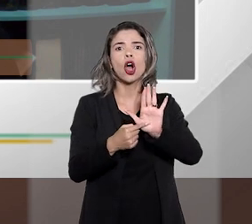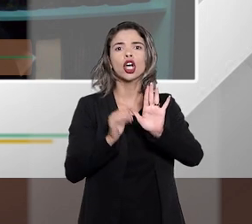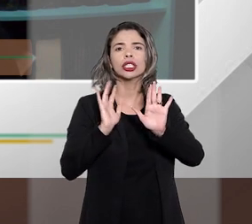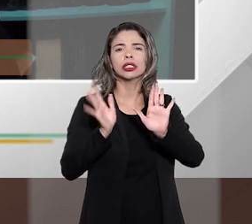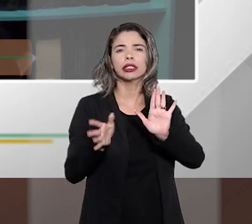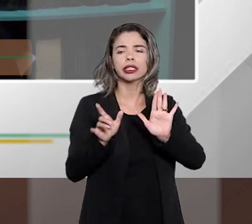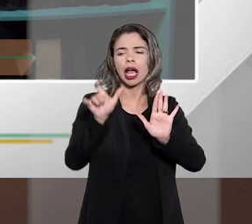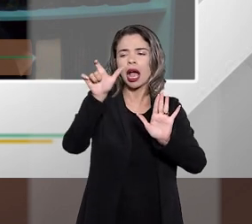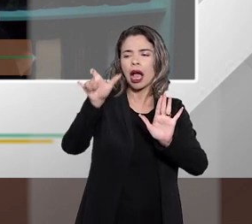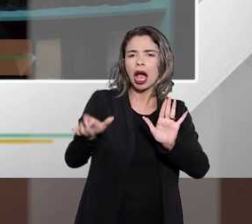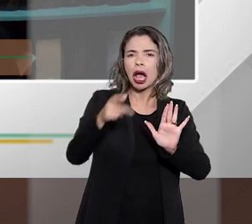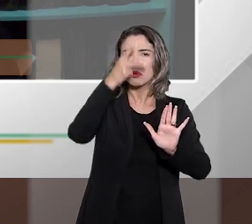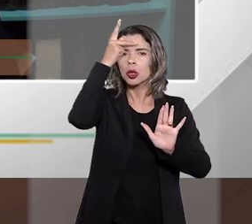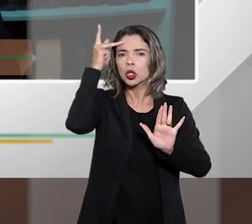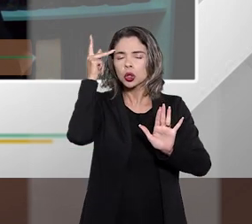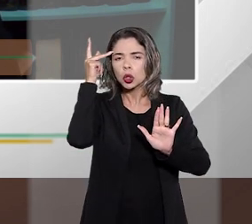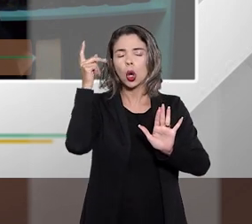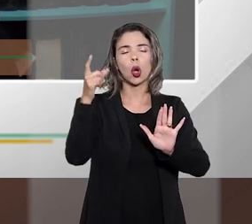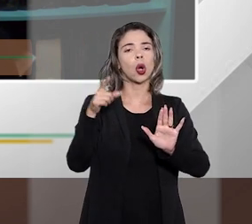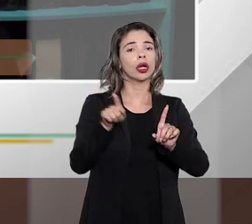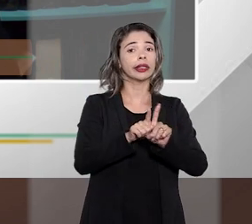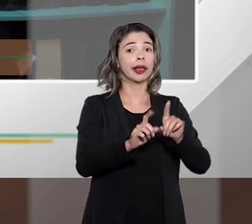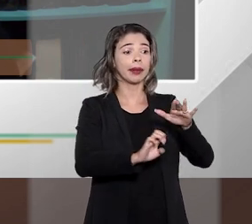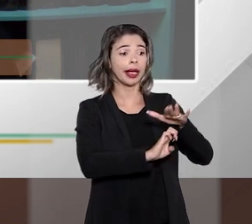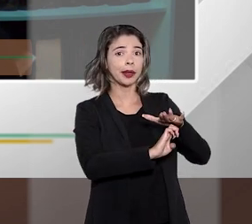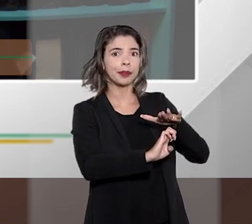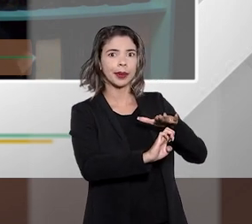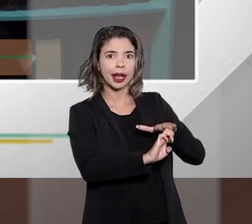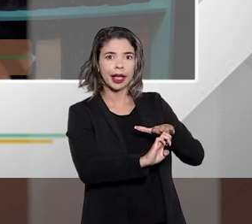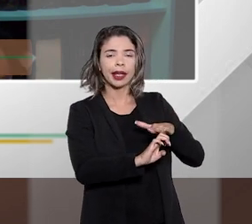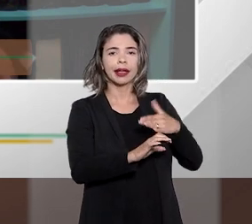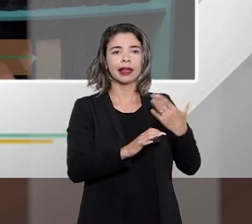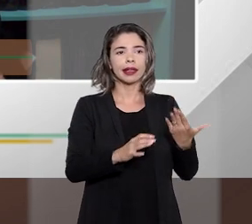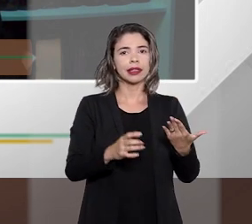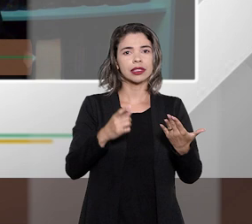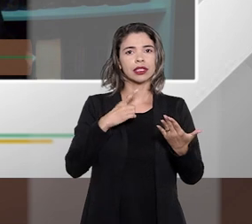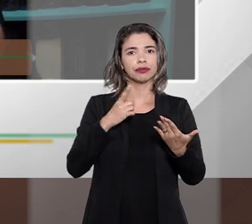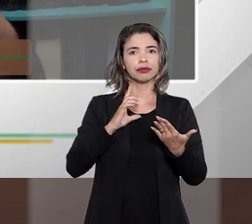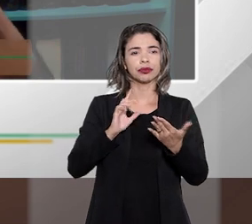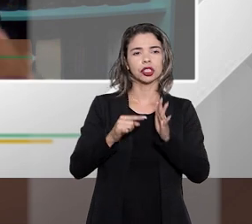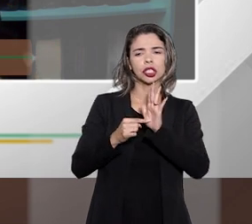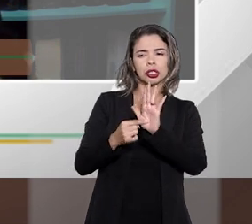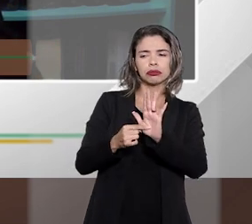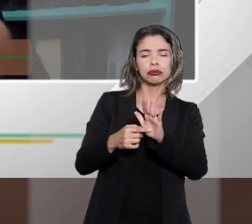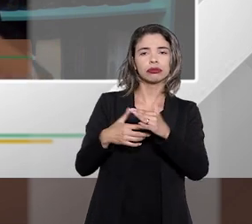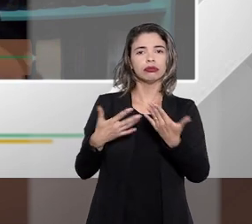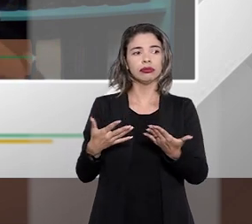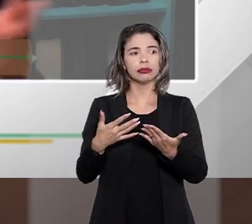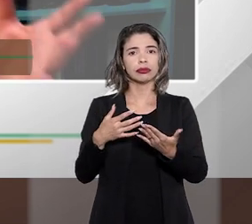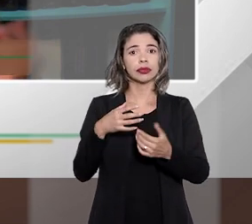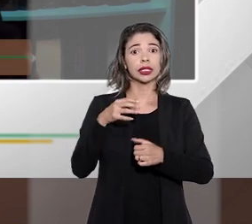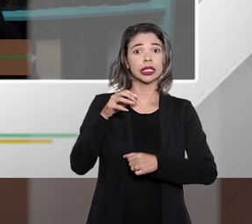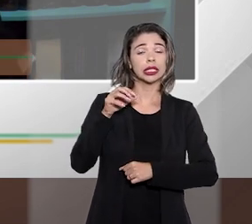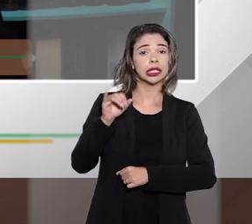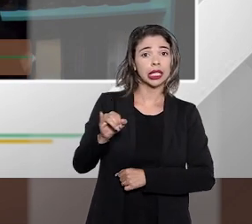para os concedentes de crédito sinaliza para instituições com as quais o consumidor vai